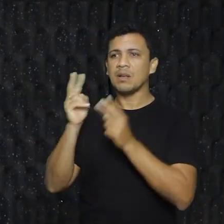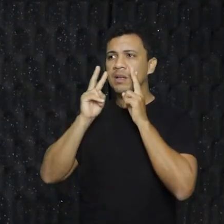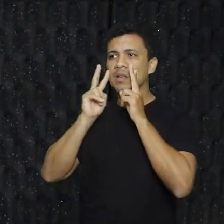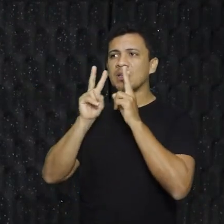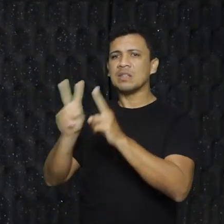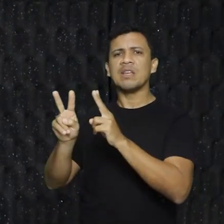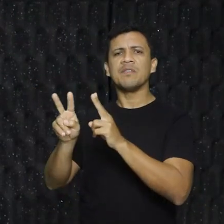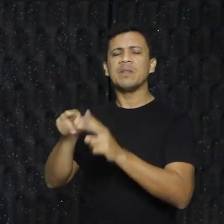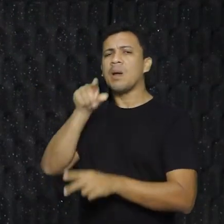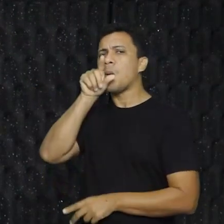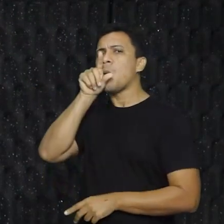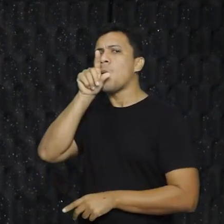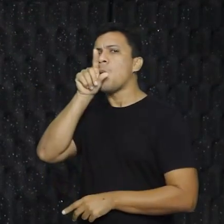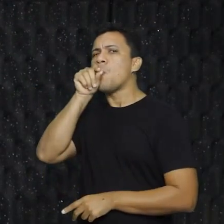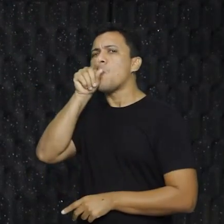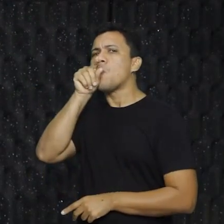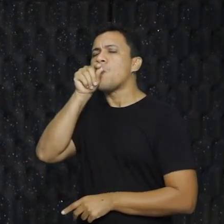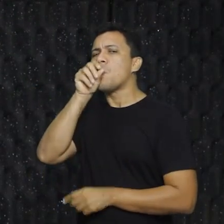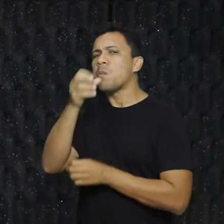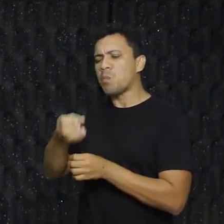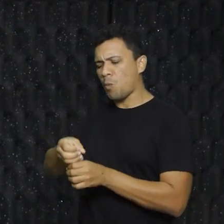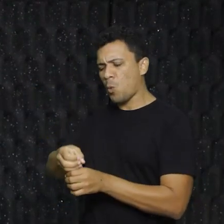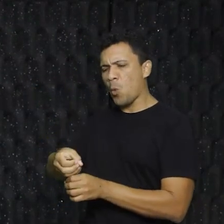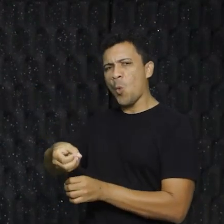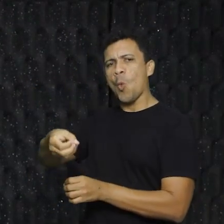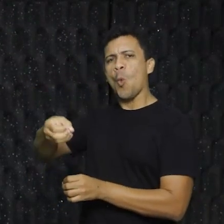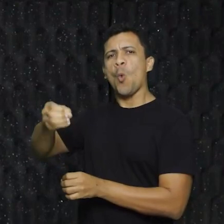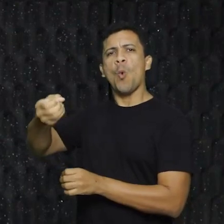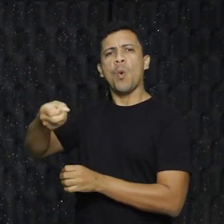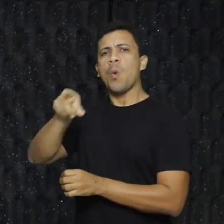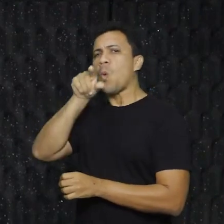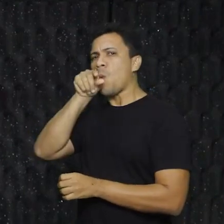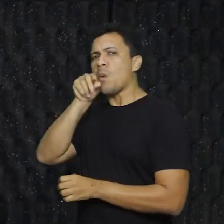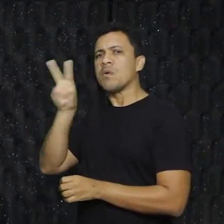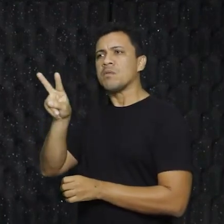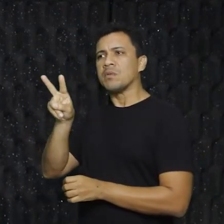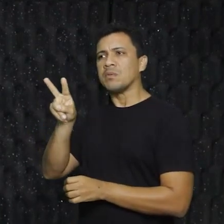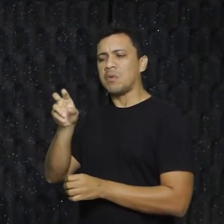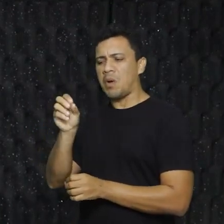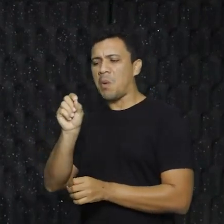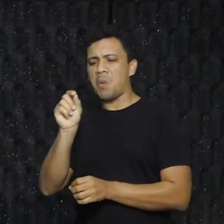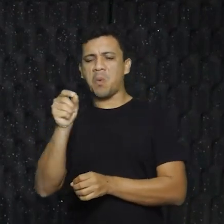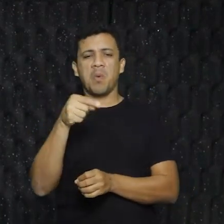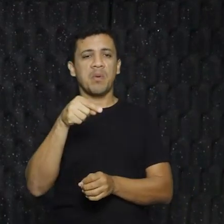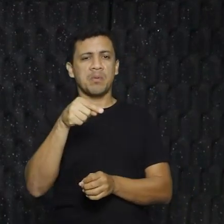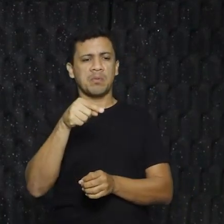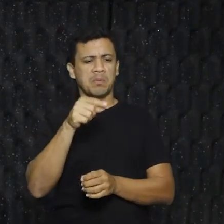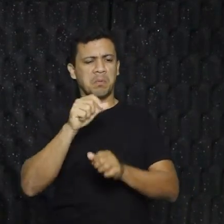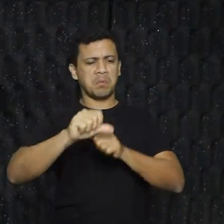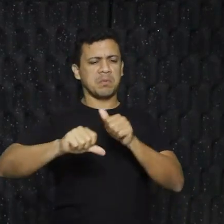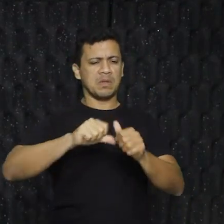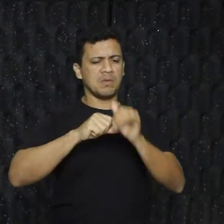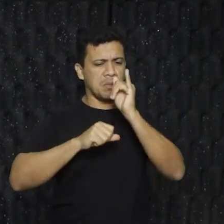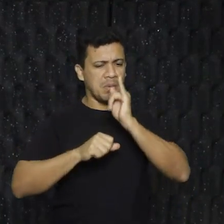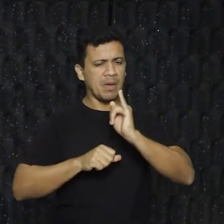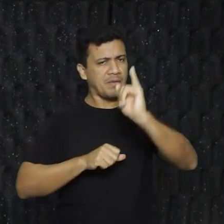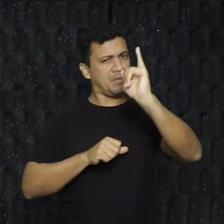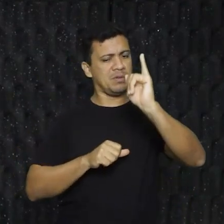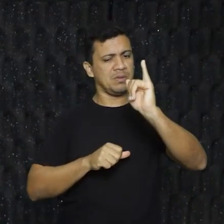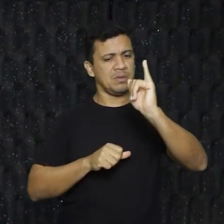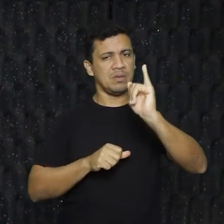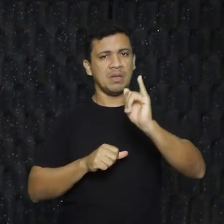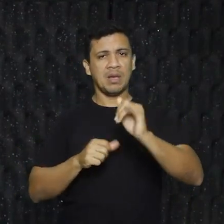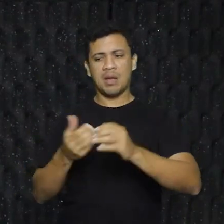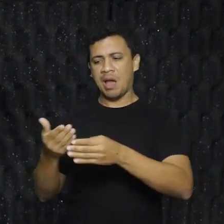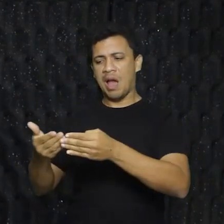um cisne aqui? Se você levar em consideração, na hora que você vira de ponta cabeça, o cisne vira um elefante. Oi? Como assim? Atrás tem